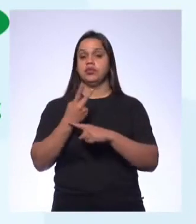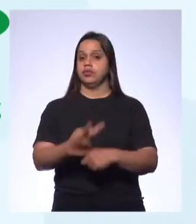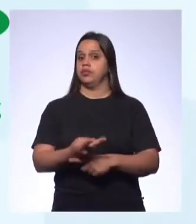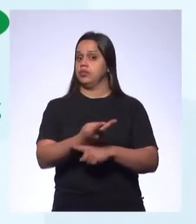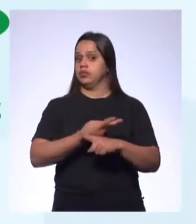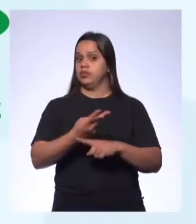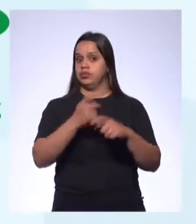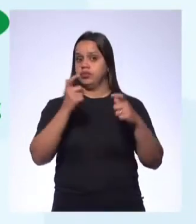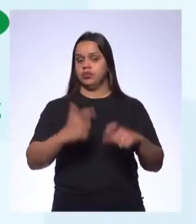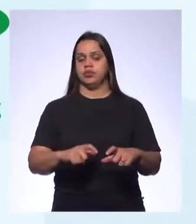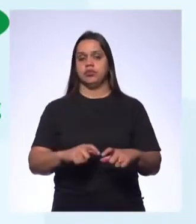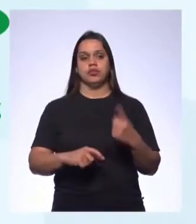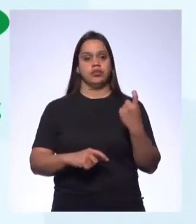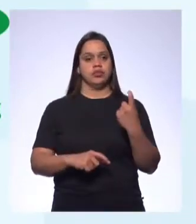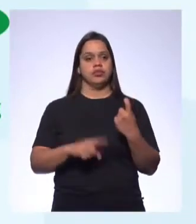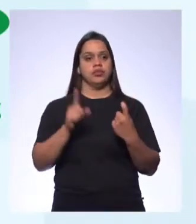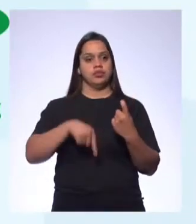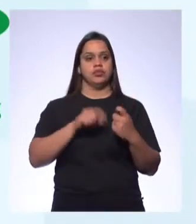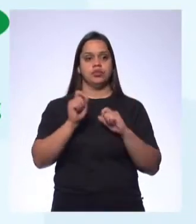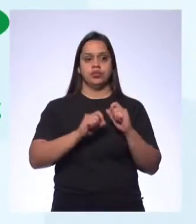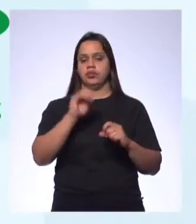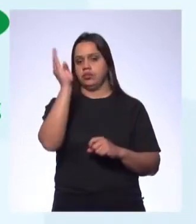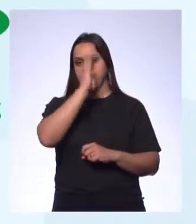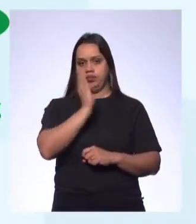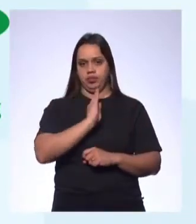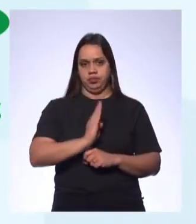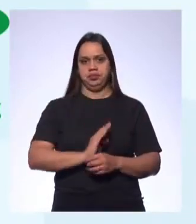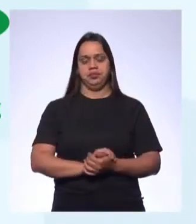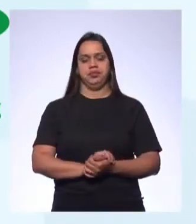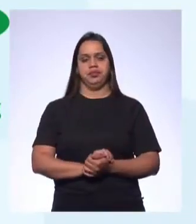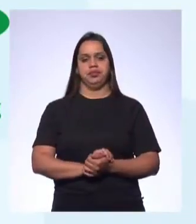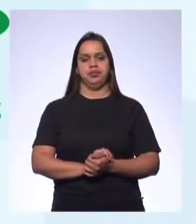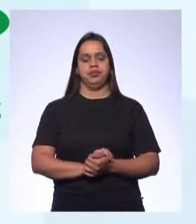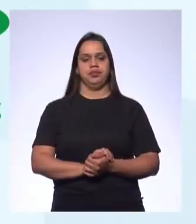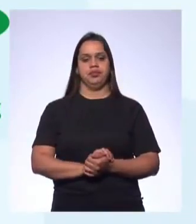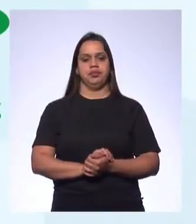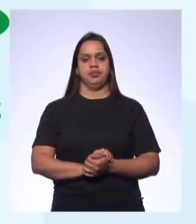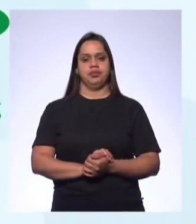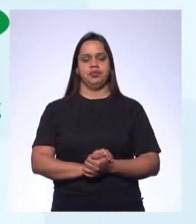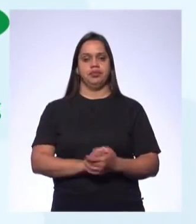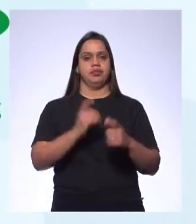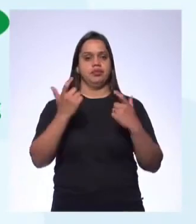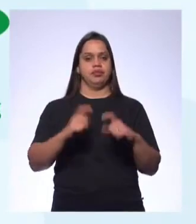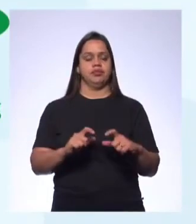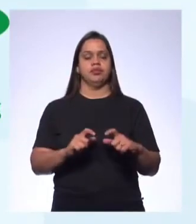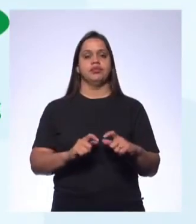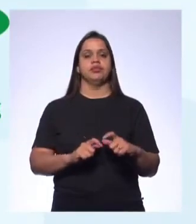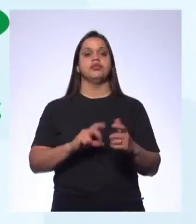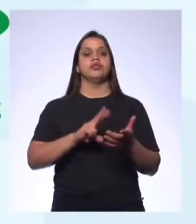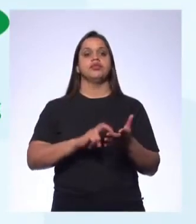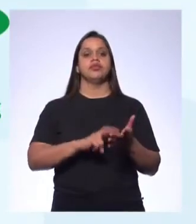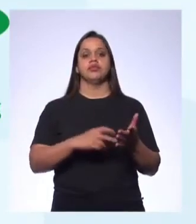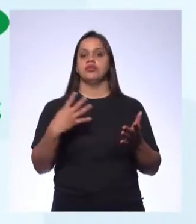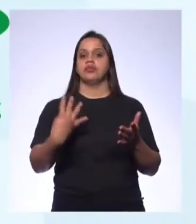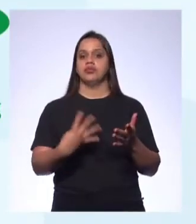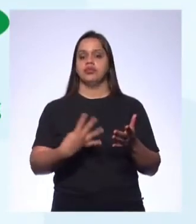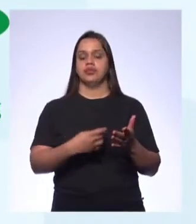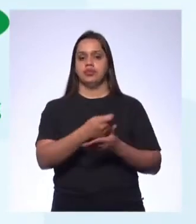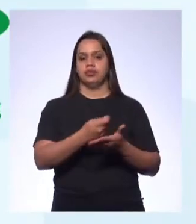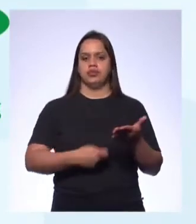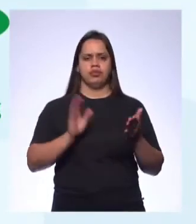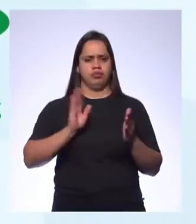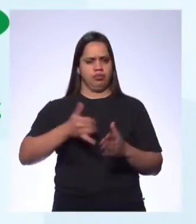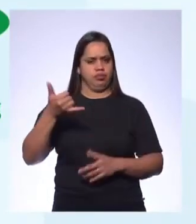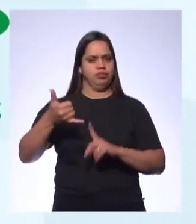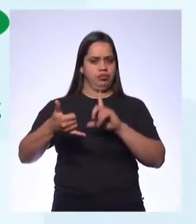aparecia no texto? O único lugar era Brasil. Certo? Onde que estava isso? Na linha 4 do texto. Já deu um tempo para dar um print,